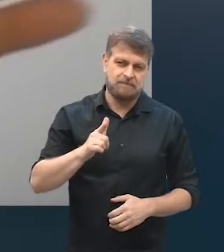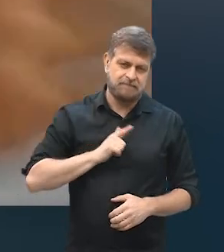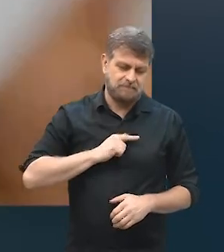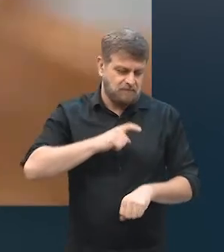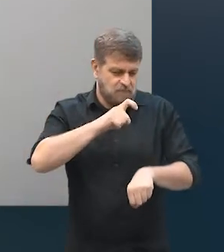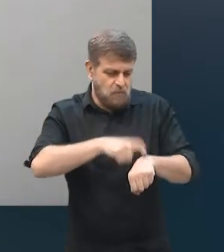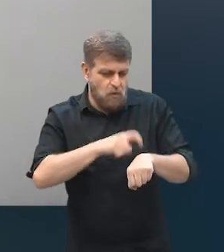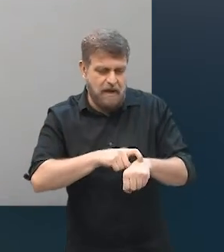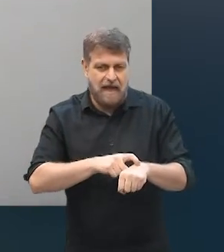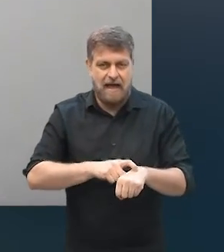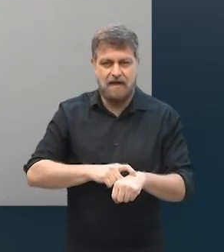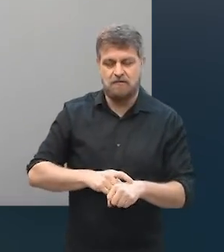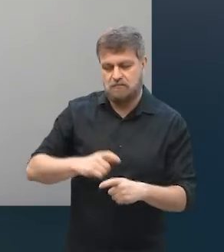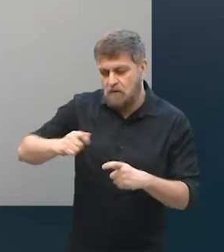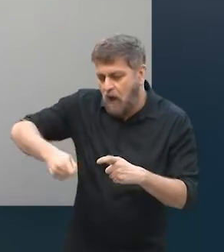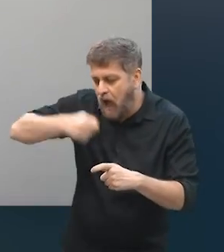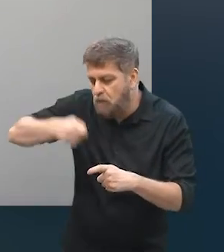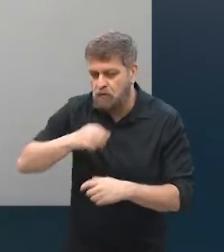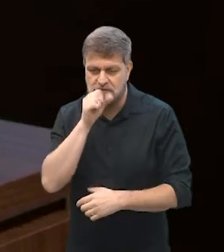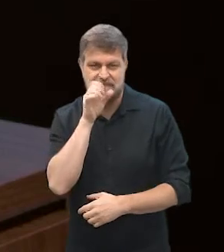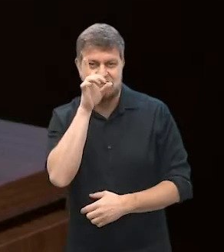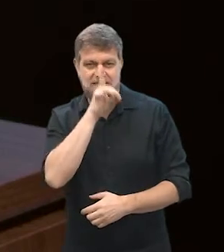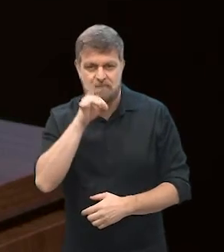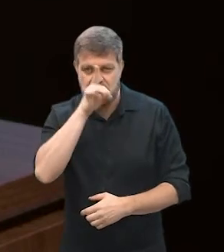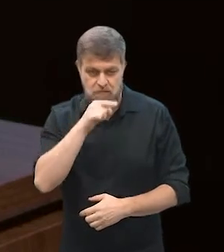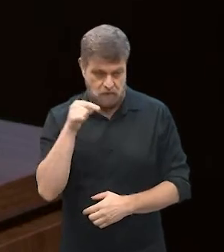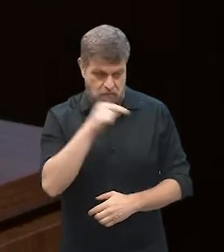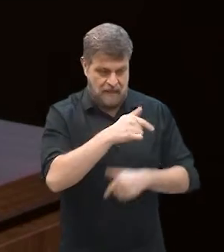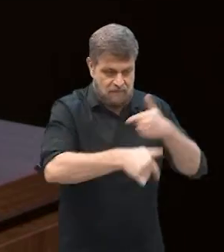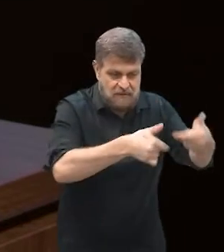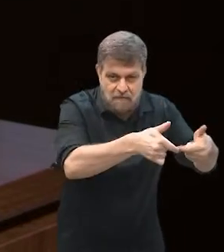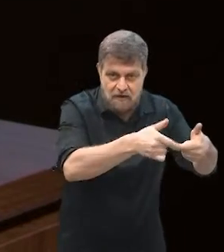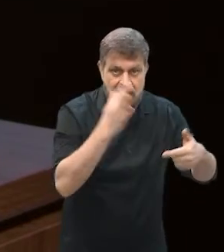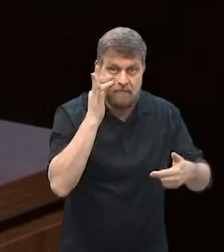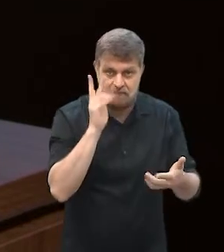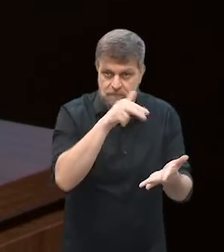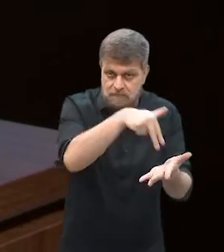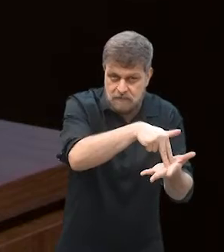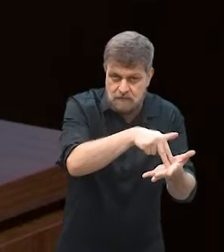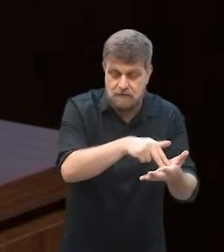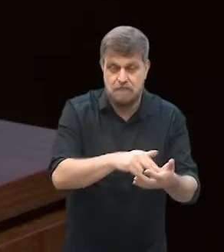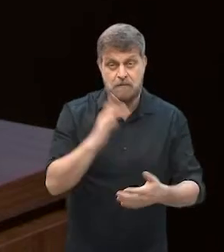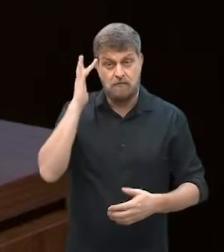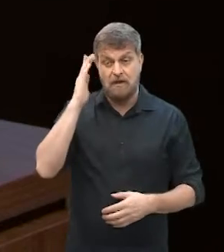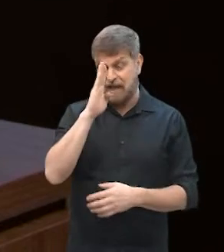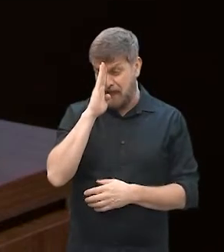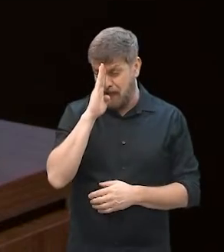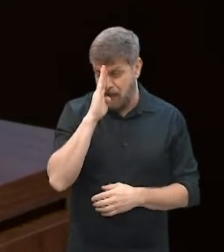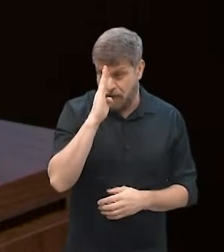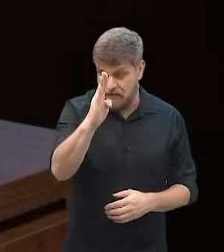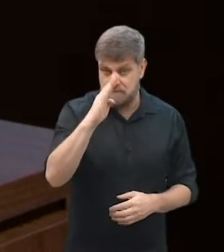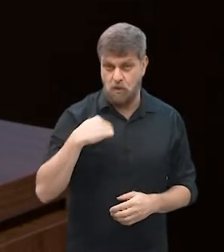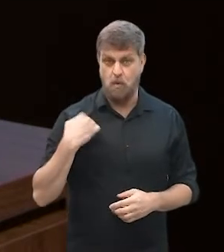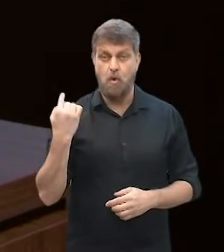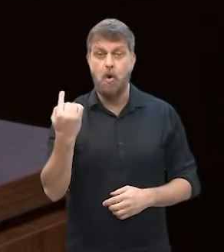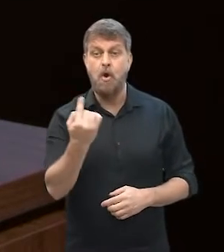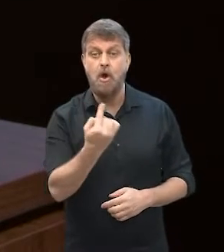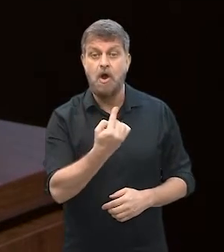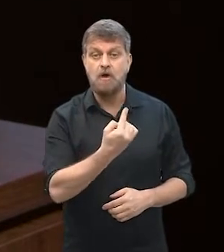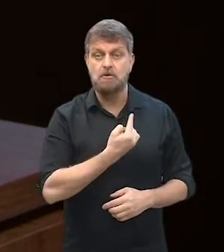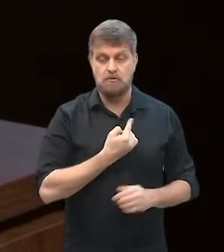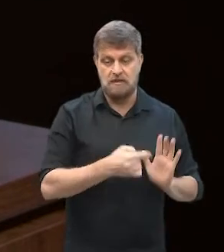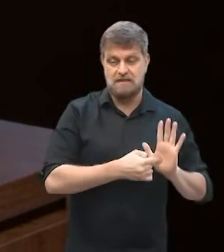né, somente o almoço, expediente, fim de semana são necessários, mas eu acho que principalmente olhar aquilo que nós estamos